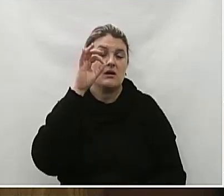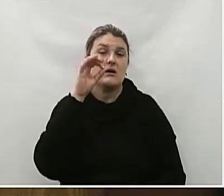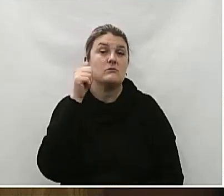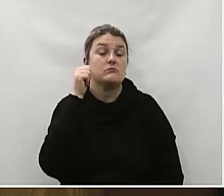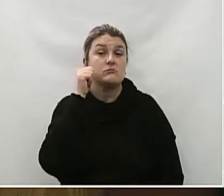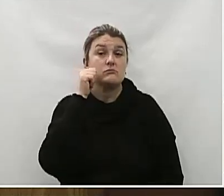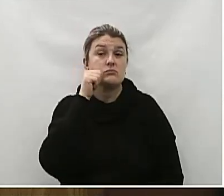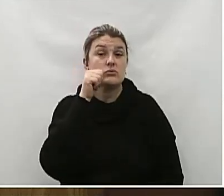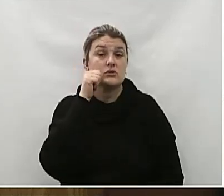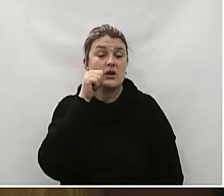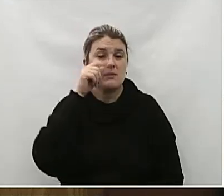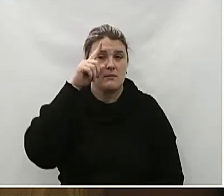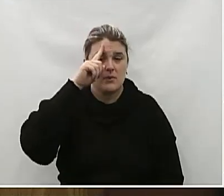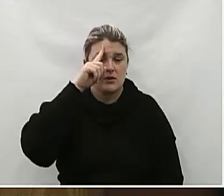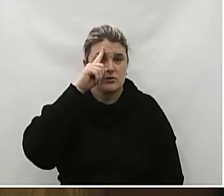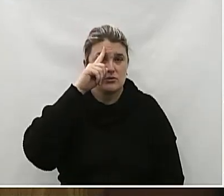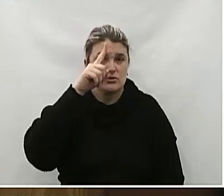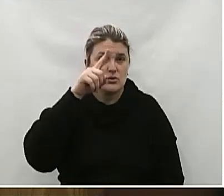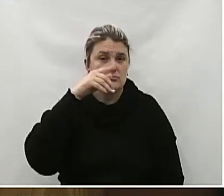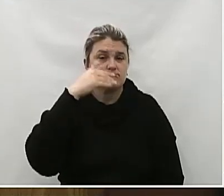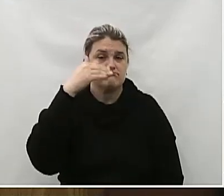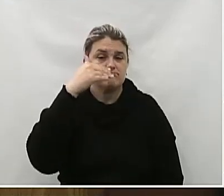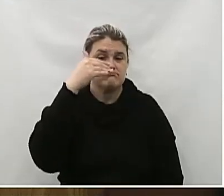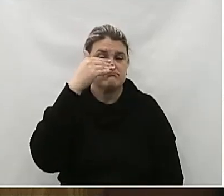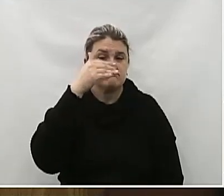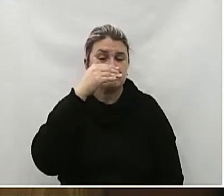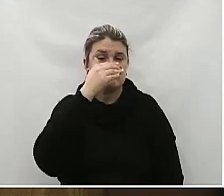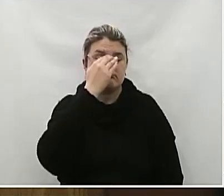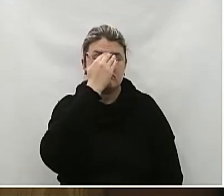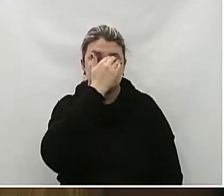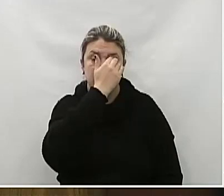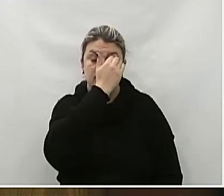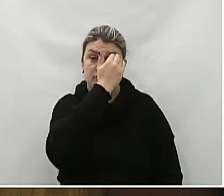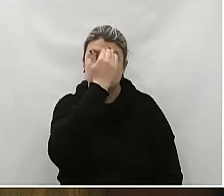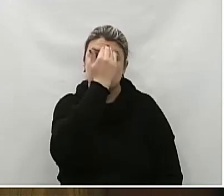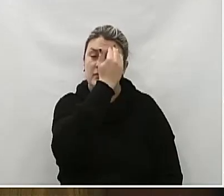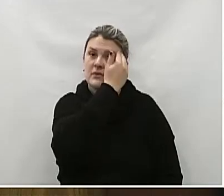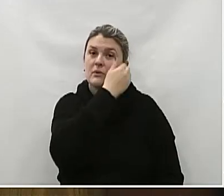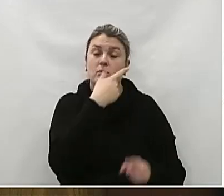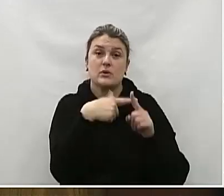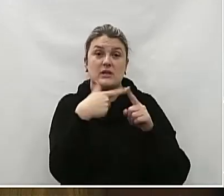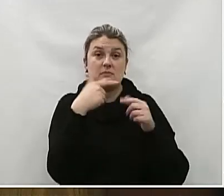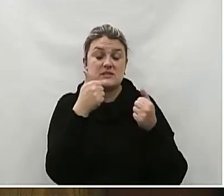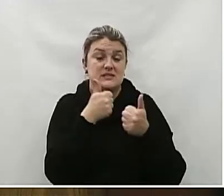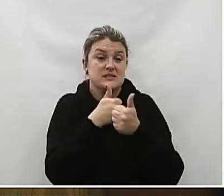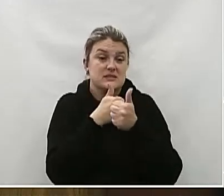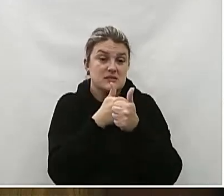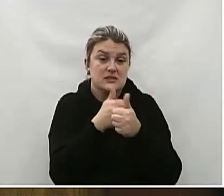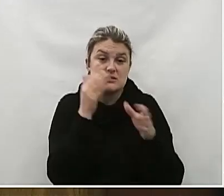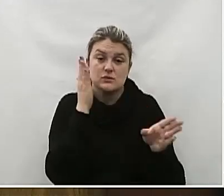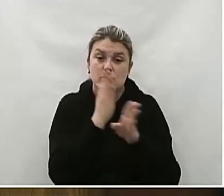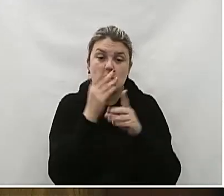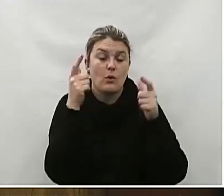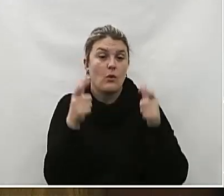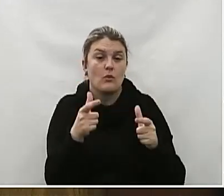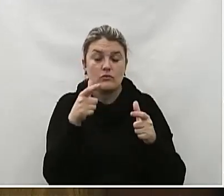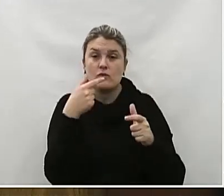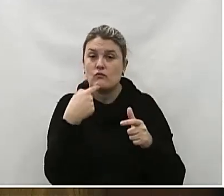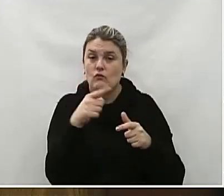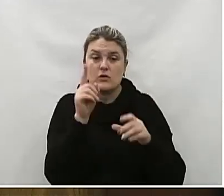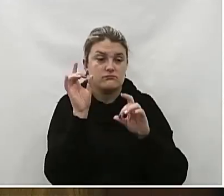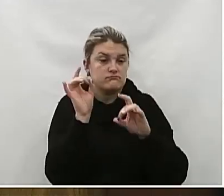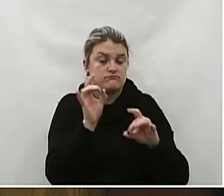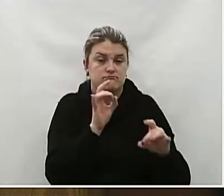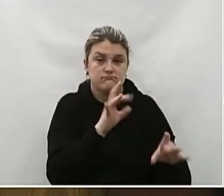A outros dois veículos Dando início A uma perseguição A um desses automóveis A equipe da Ali 27º Batalhão De Polícia